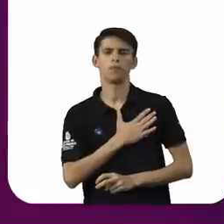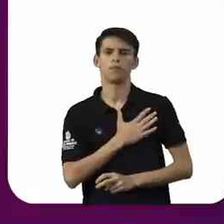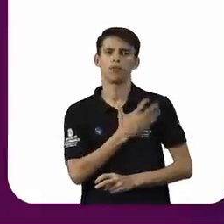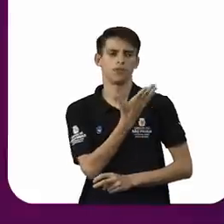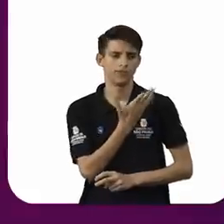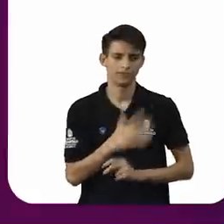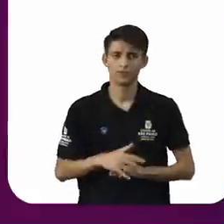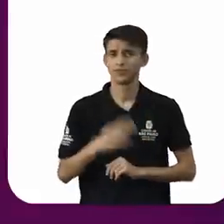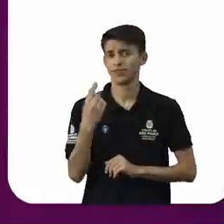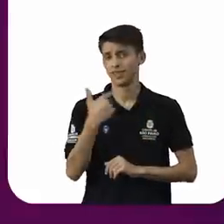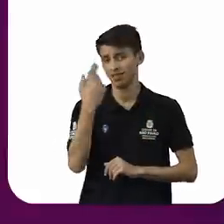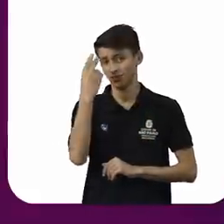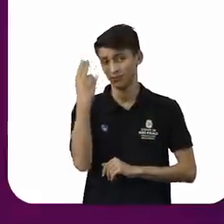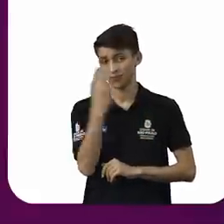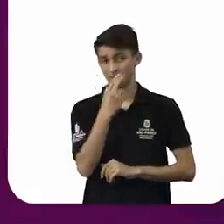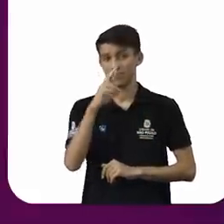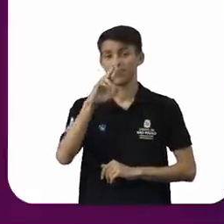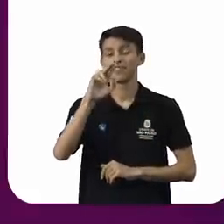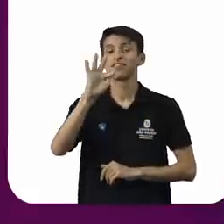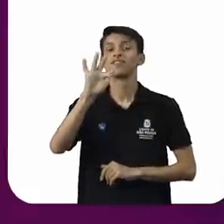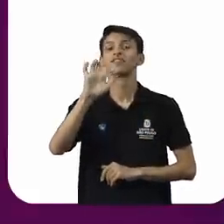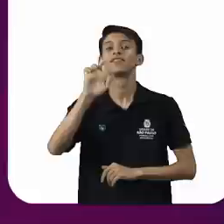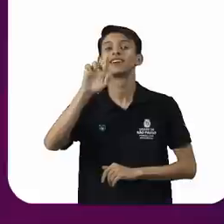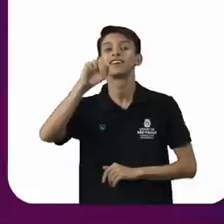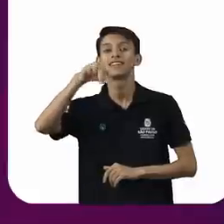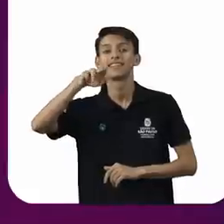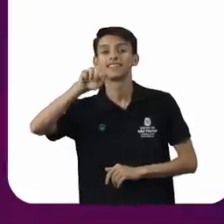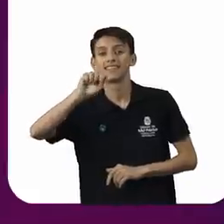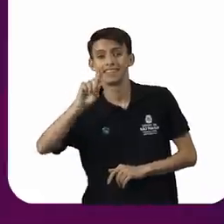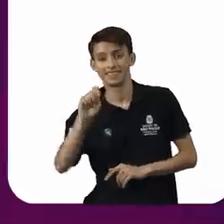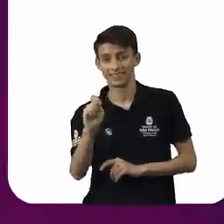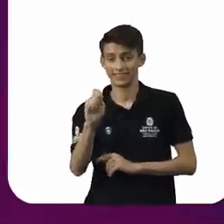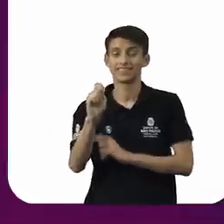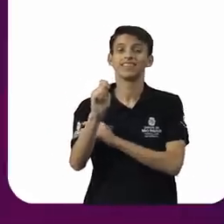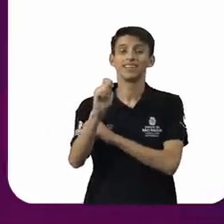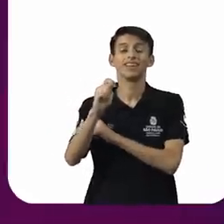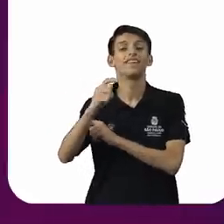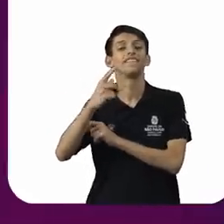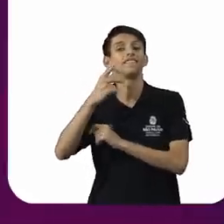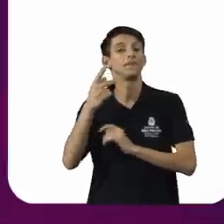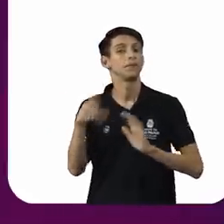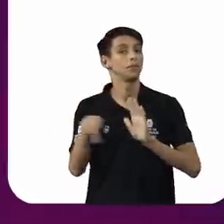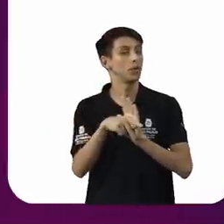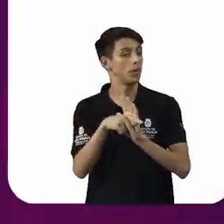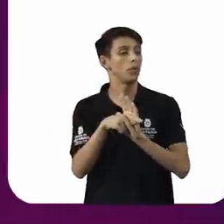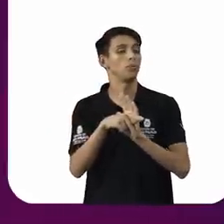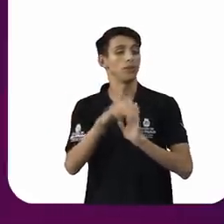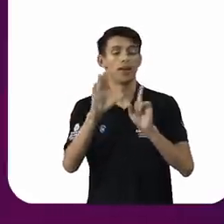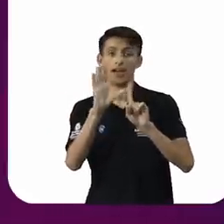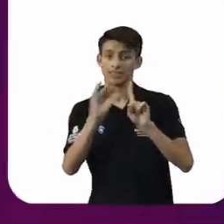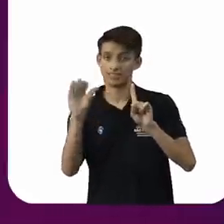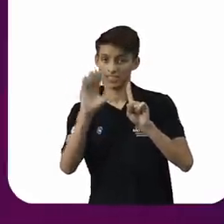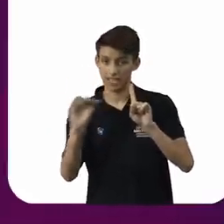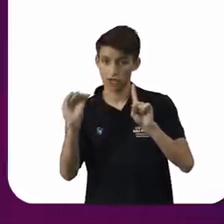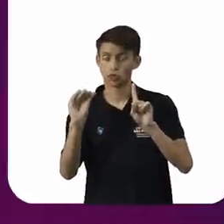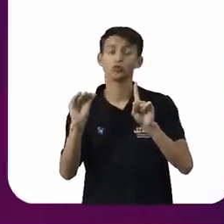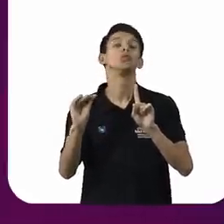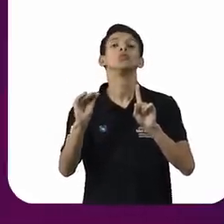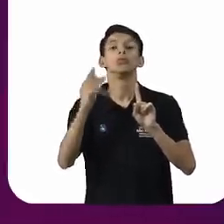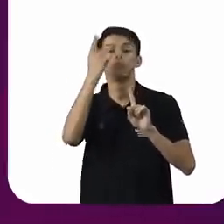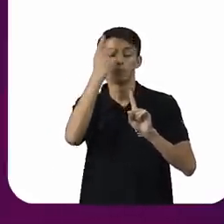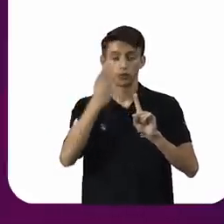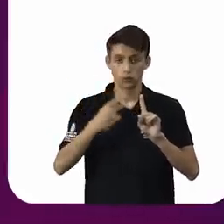Eu sou a Fernanda Betti, eu faço parte da Comissão de Prevenção e Enfrentamento do Assédio Moral, do Assédio Sexual e da